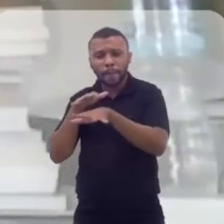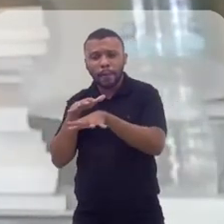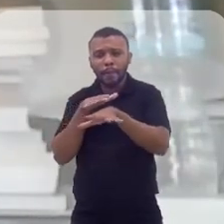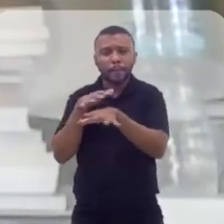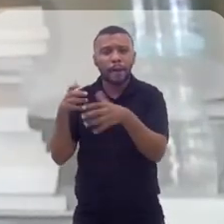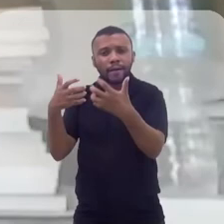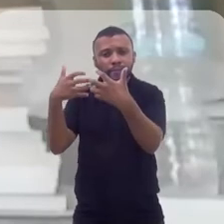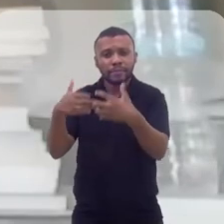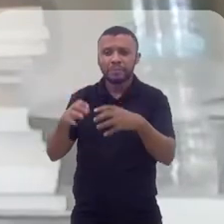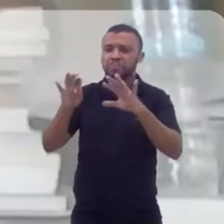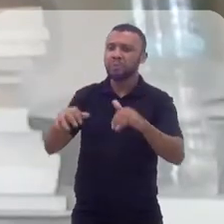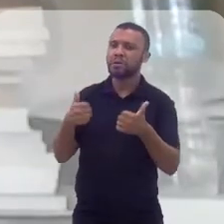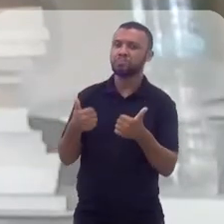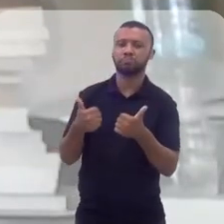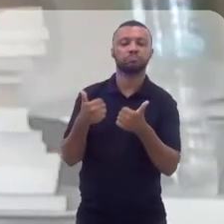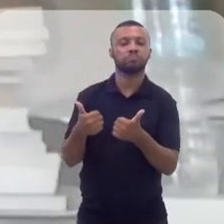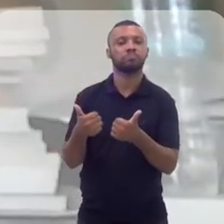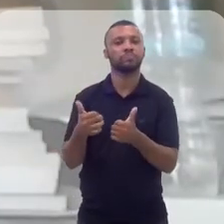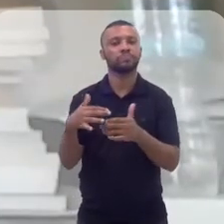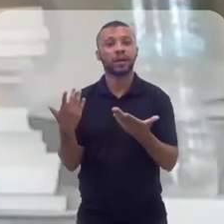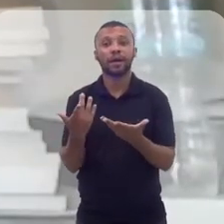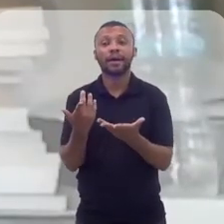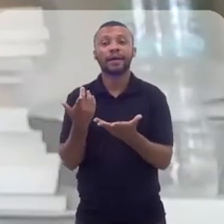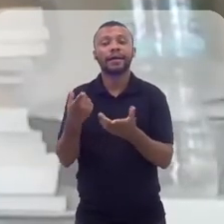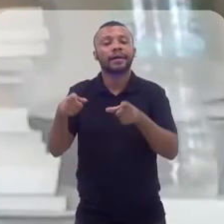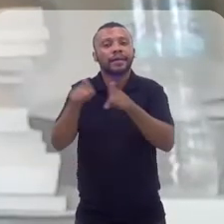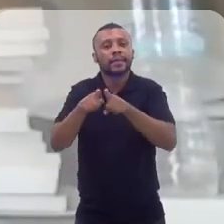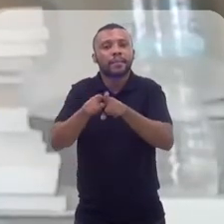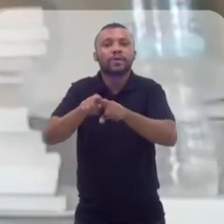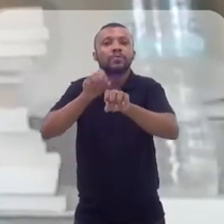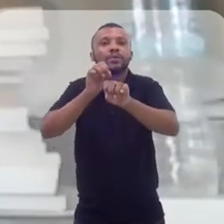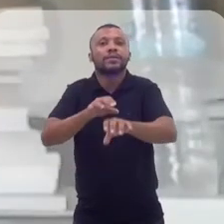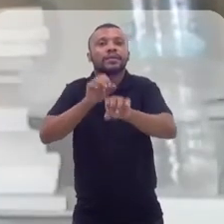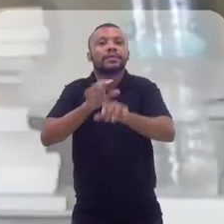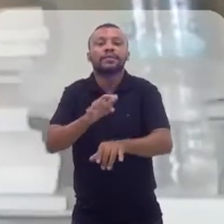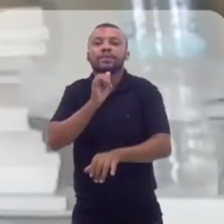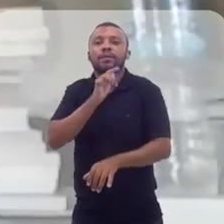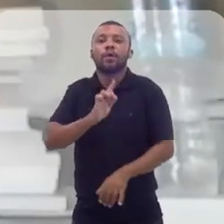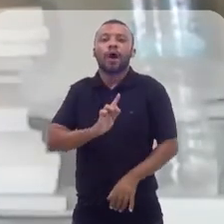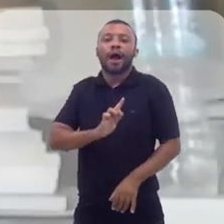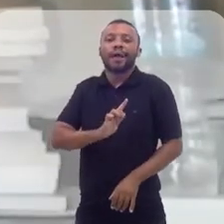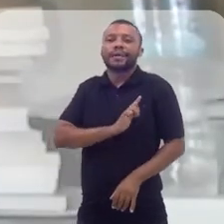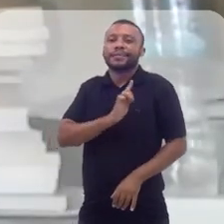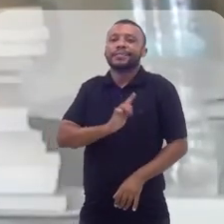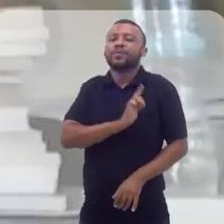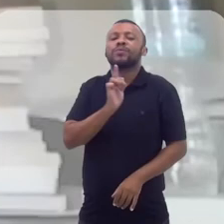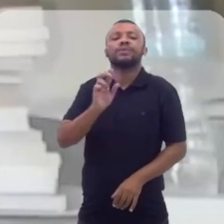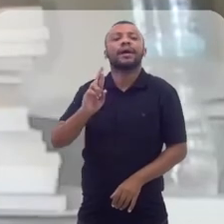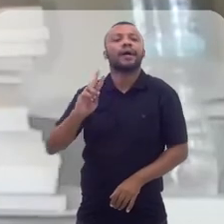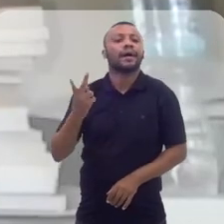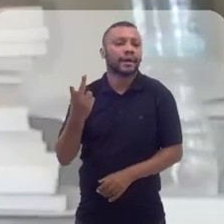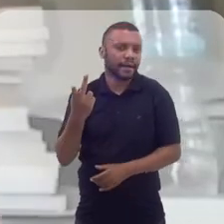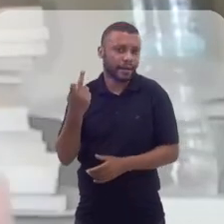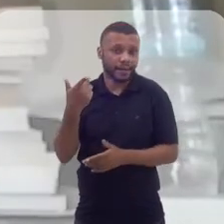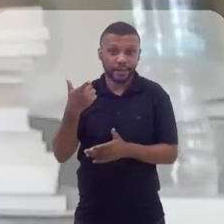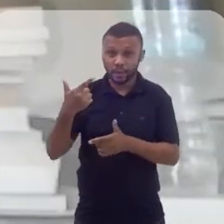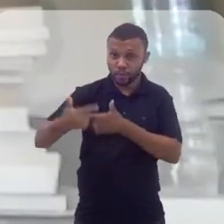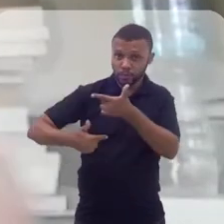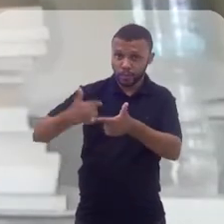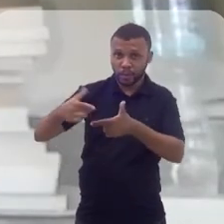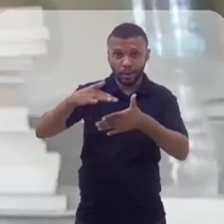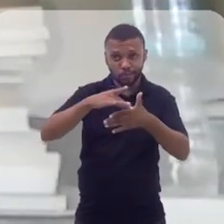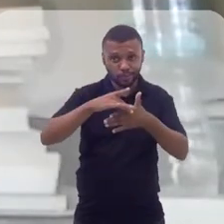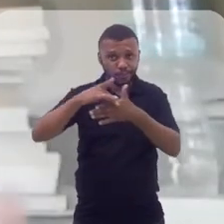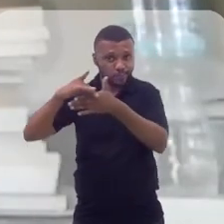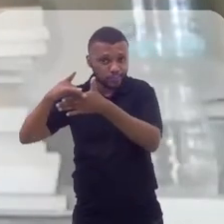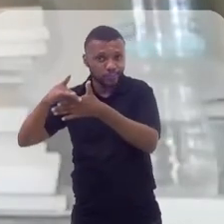bem. E alguns ensinam casos de gestão de RH, sem aquela... O exercício da liderança